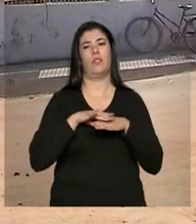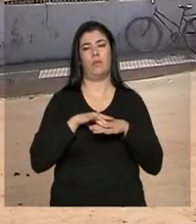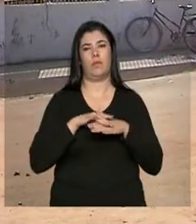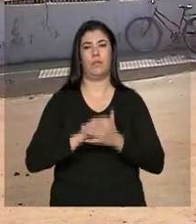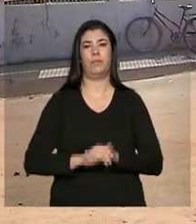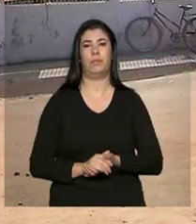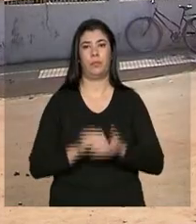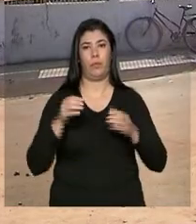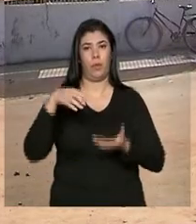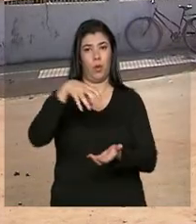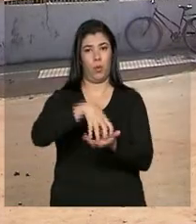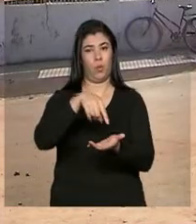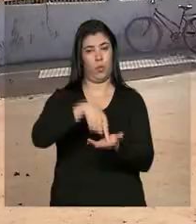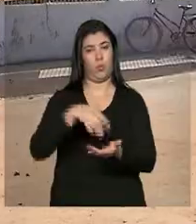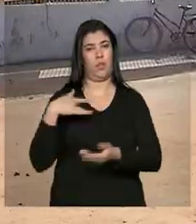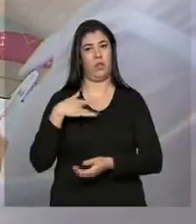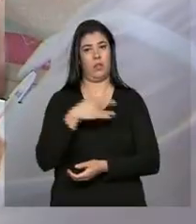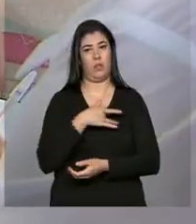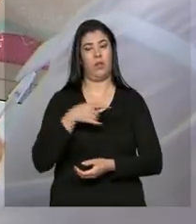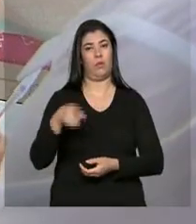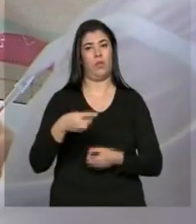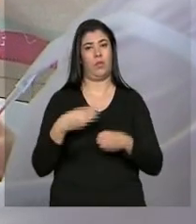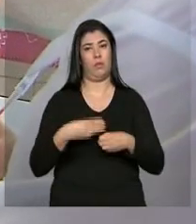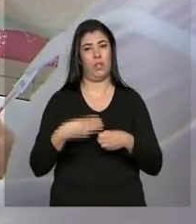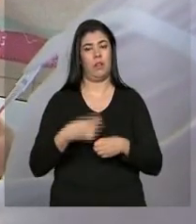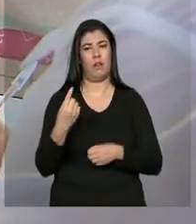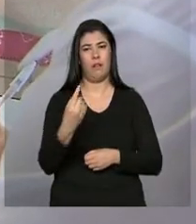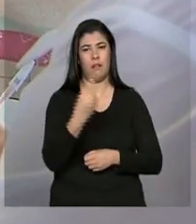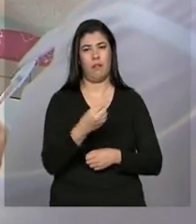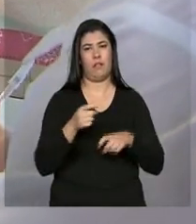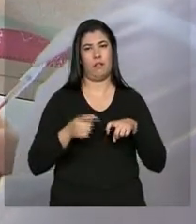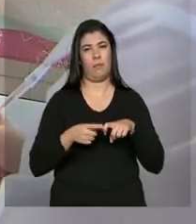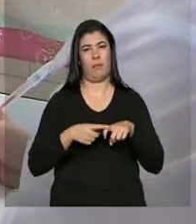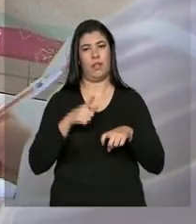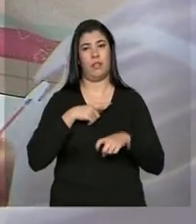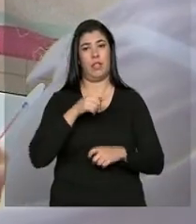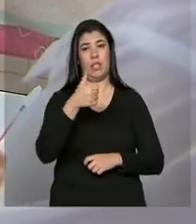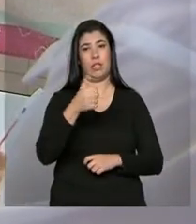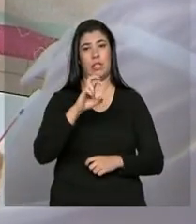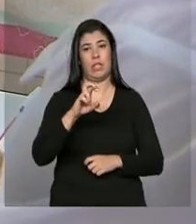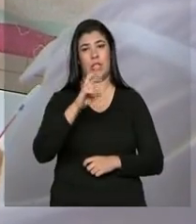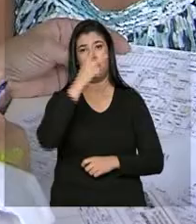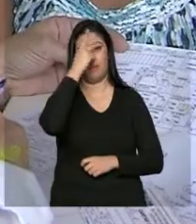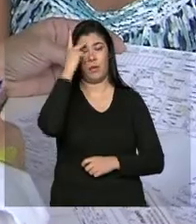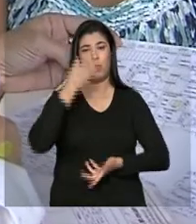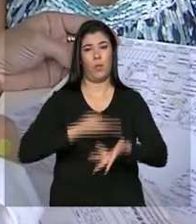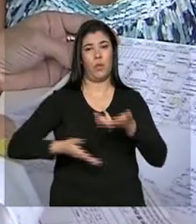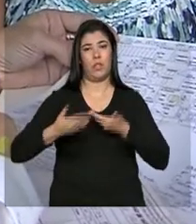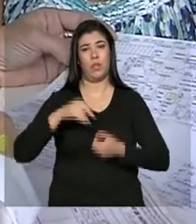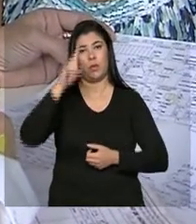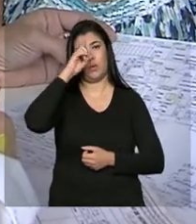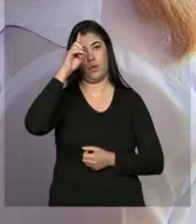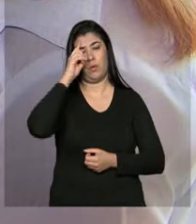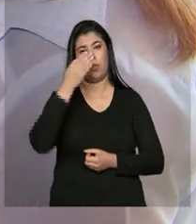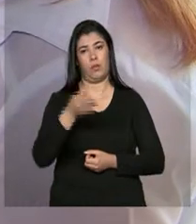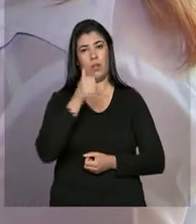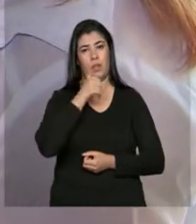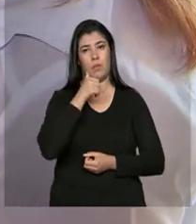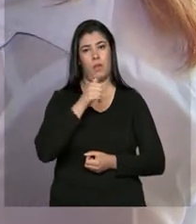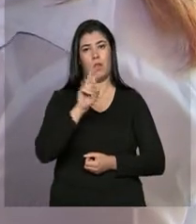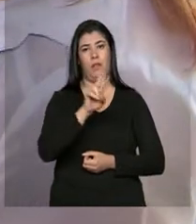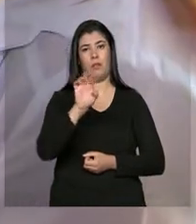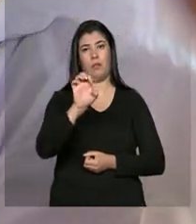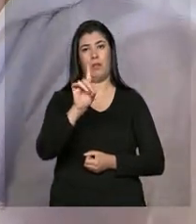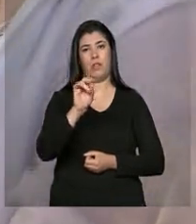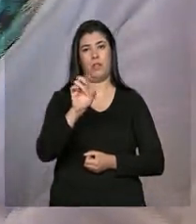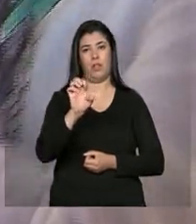No centro de saúde de Melgaço, cada médico atende cerca de 15 pacientes por dia. Como a Edilene, grávida de